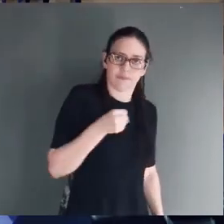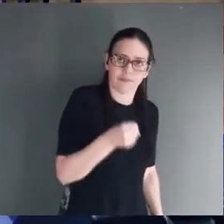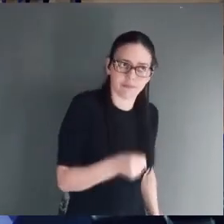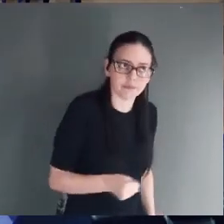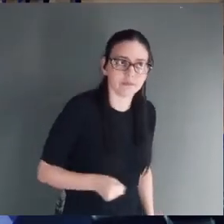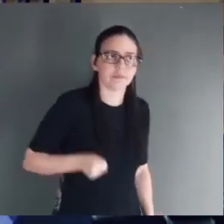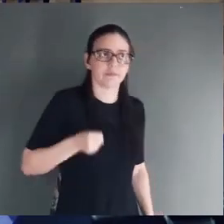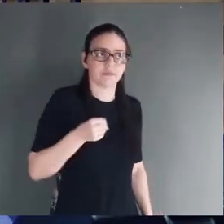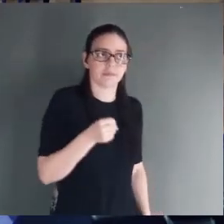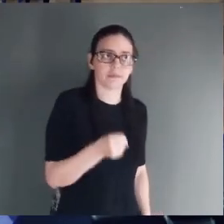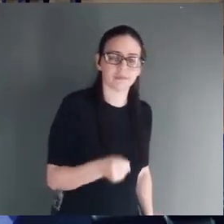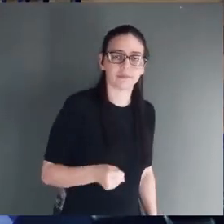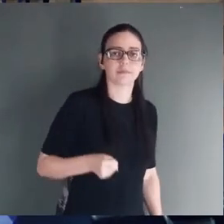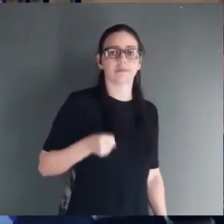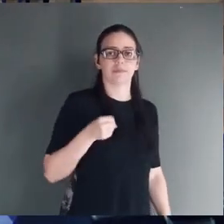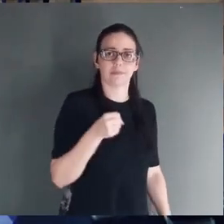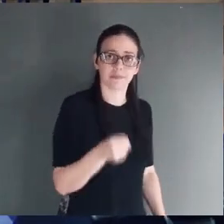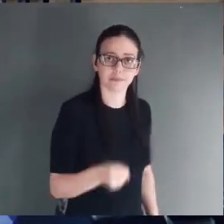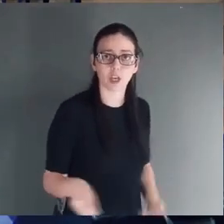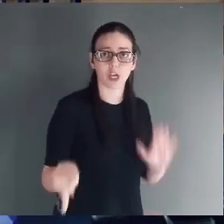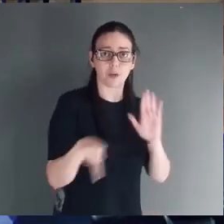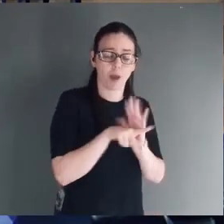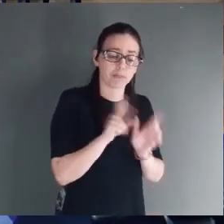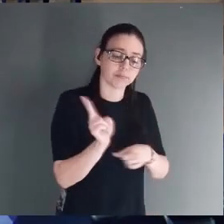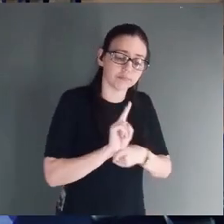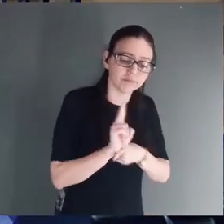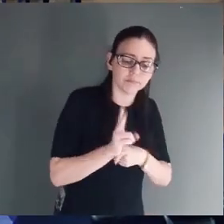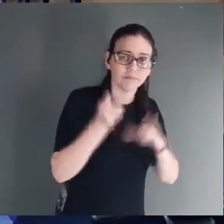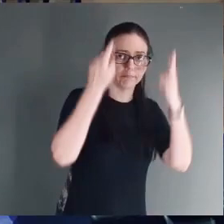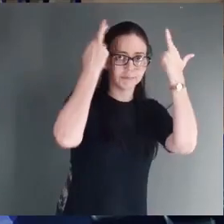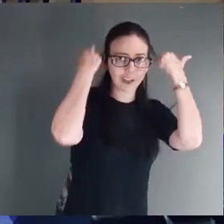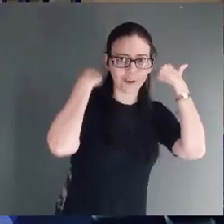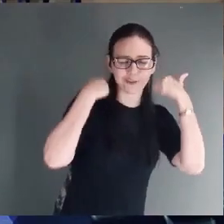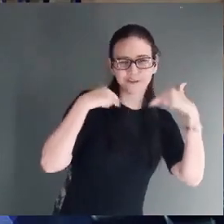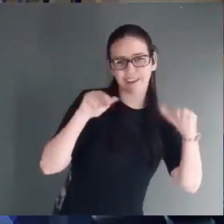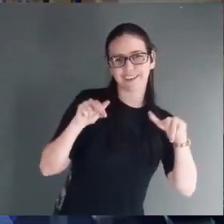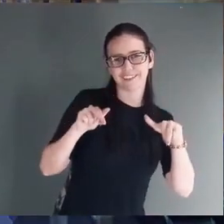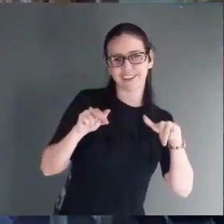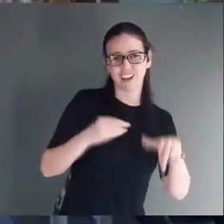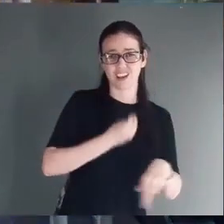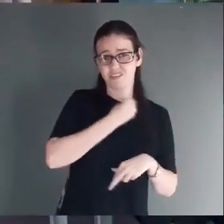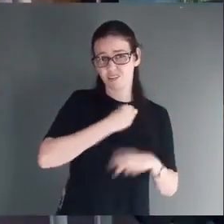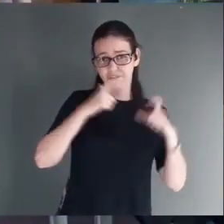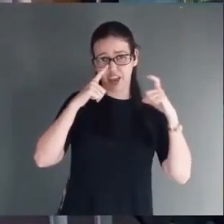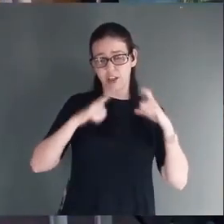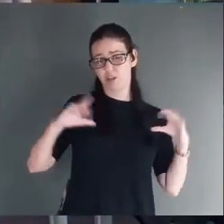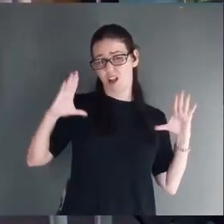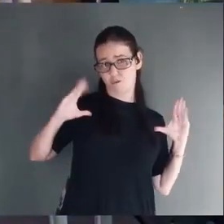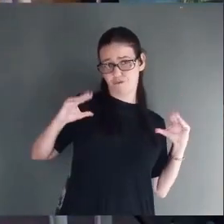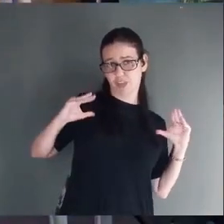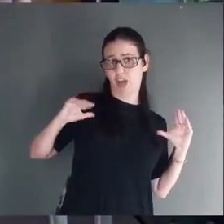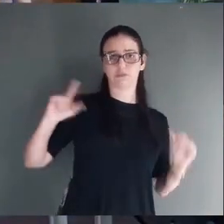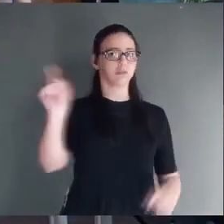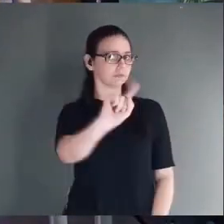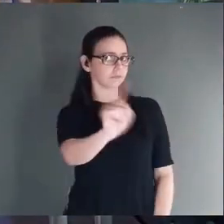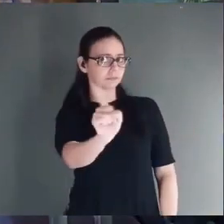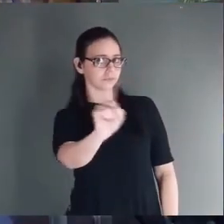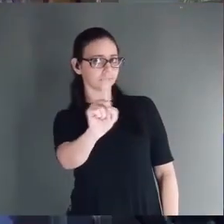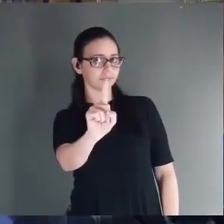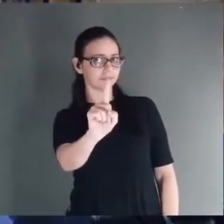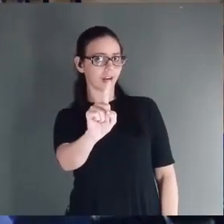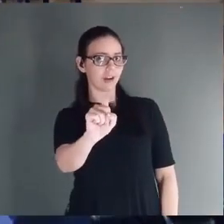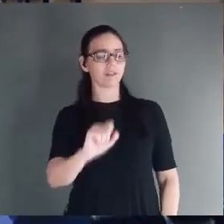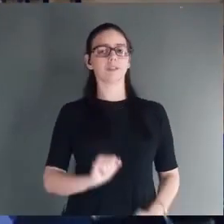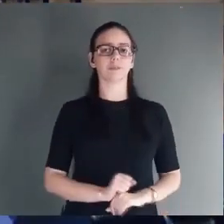ovelhas, de cordeiros. E que não viviam em um ambiente confortável. Os pastores,